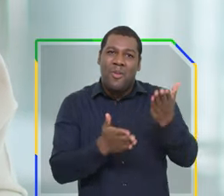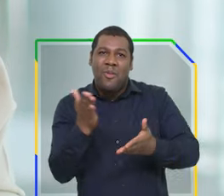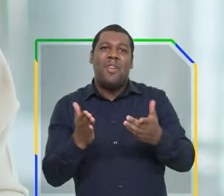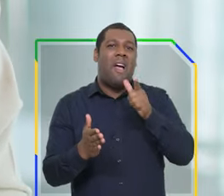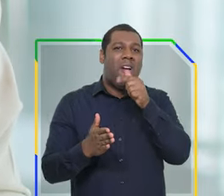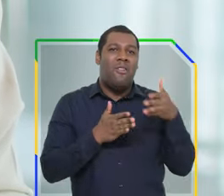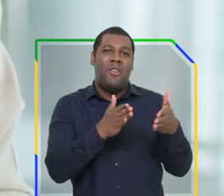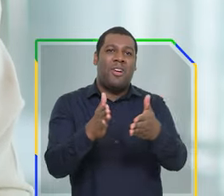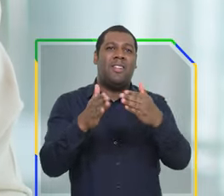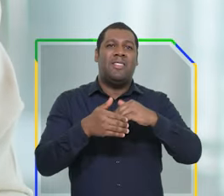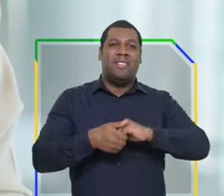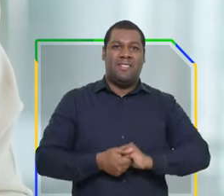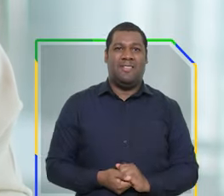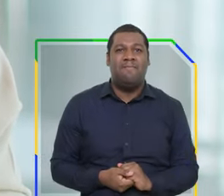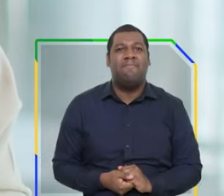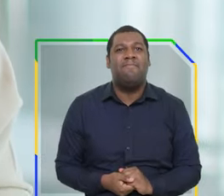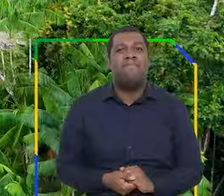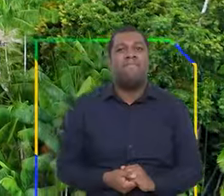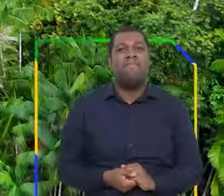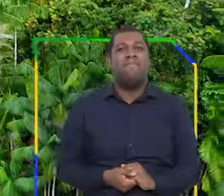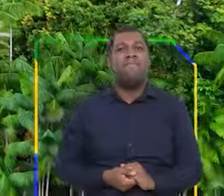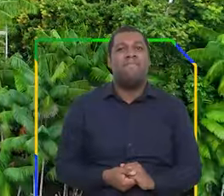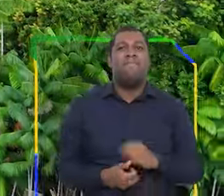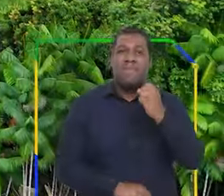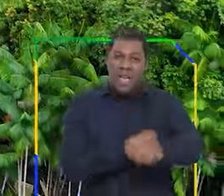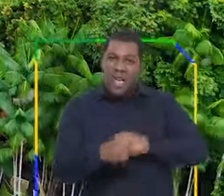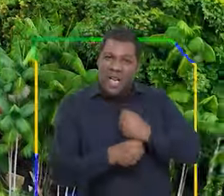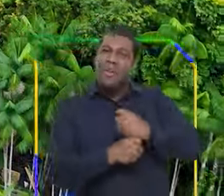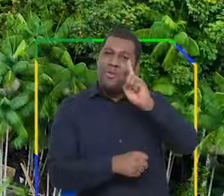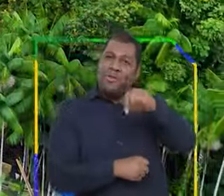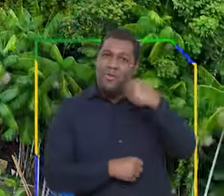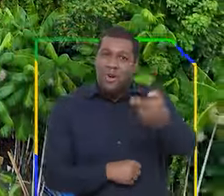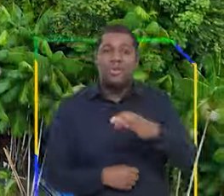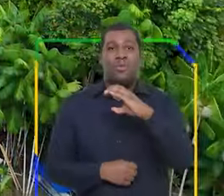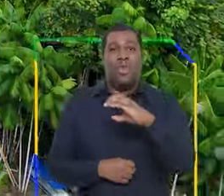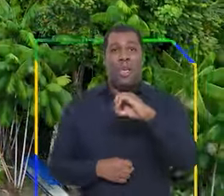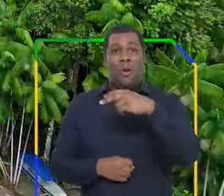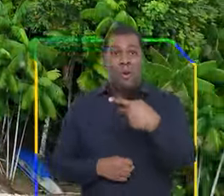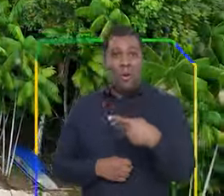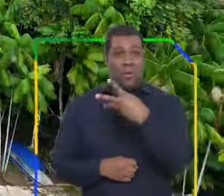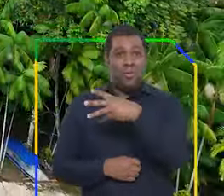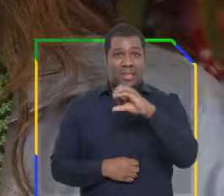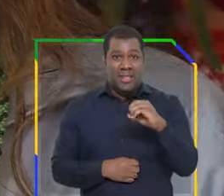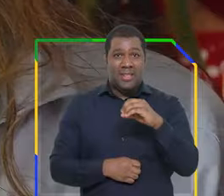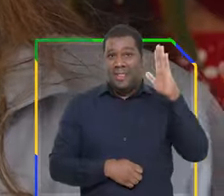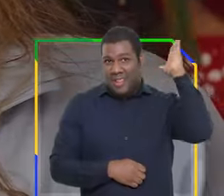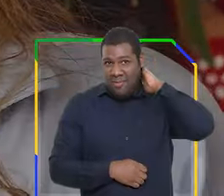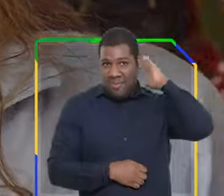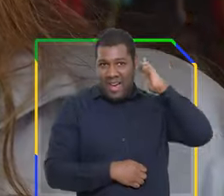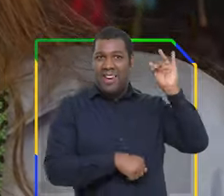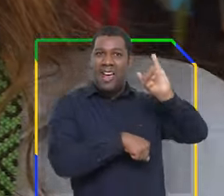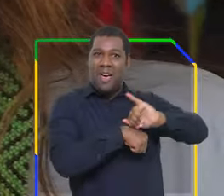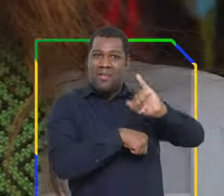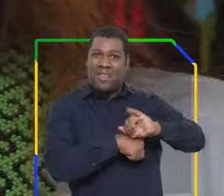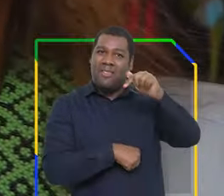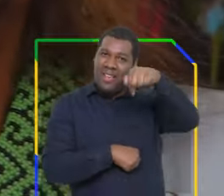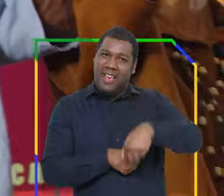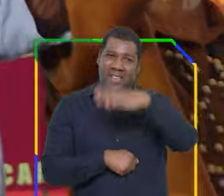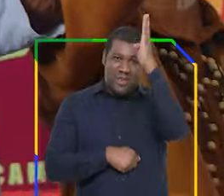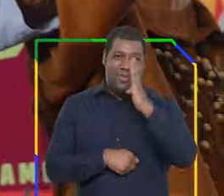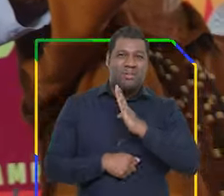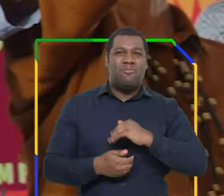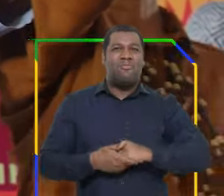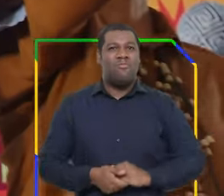soluções para os resíduos sólidos. No próximo ano, teremos a COP30 em Belém. Na nossa casa, no Brasil,